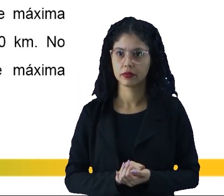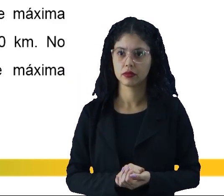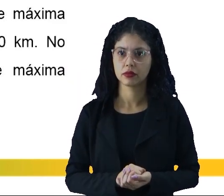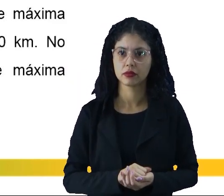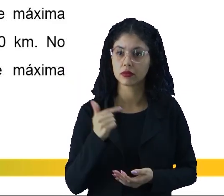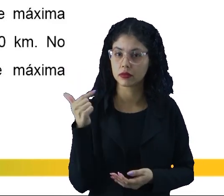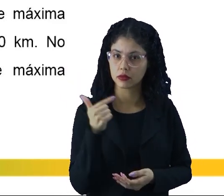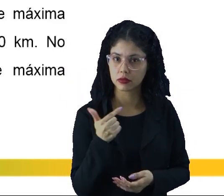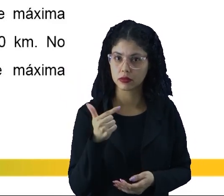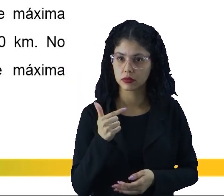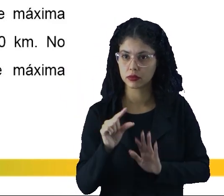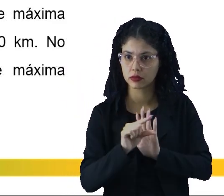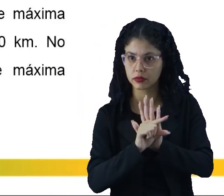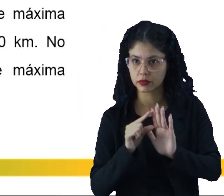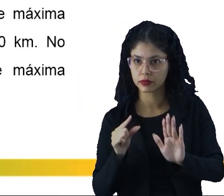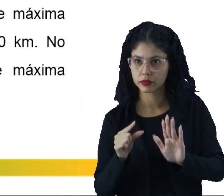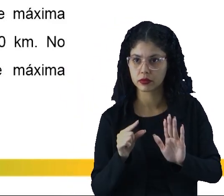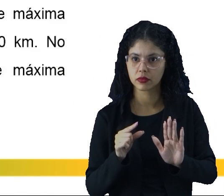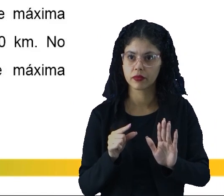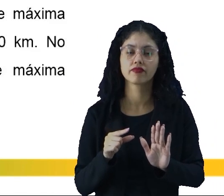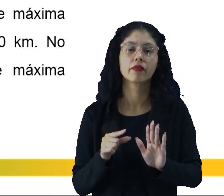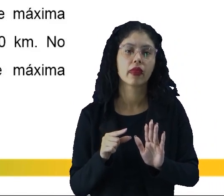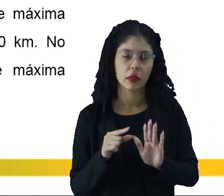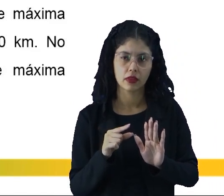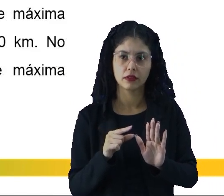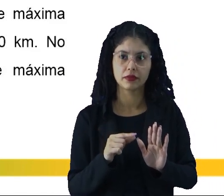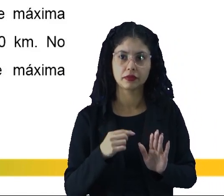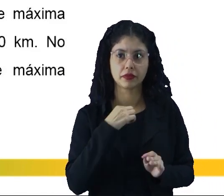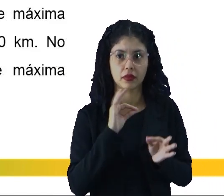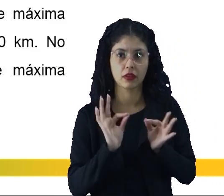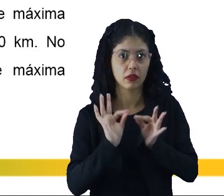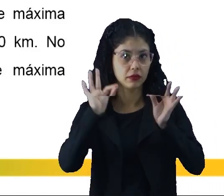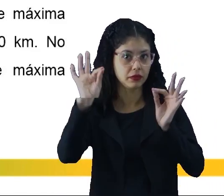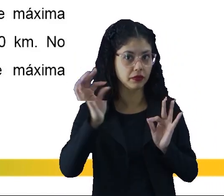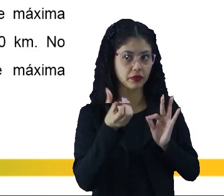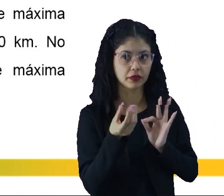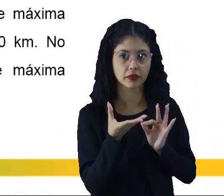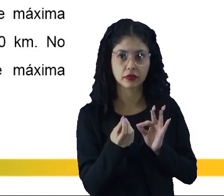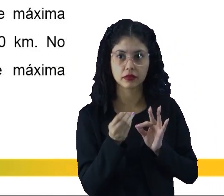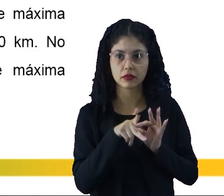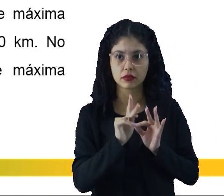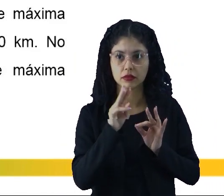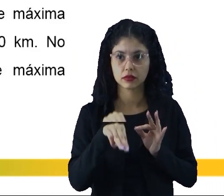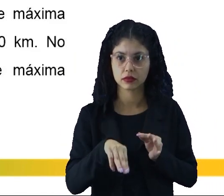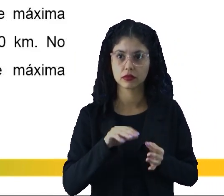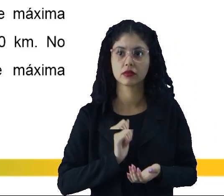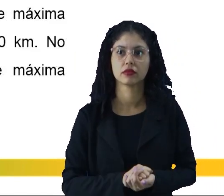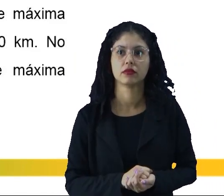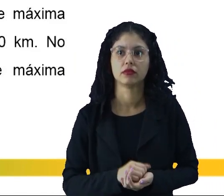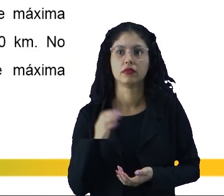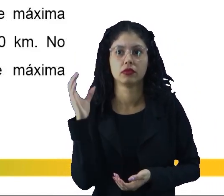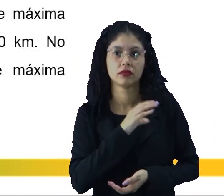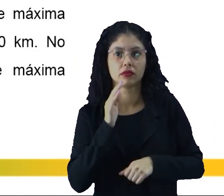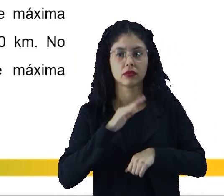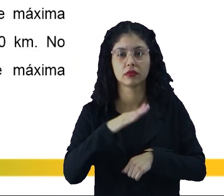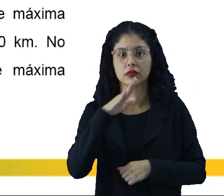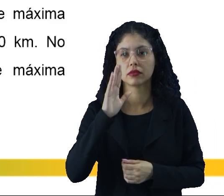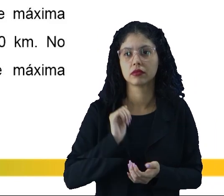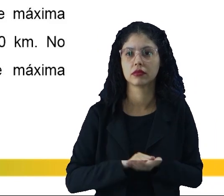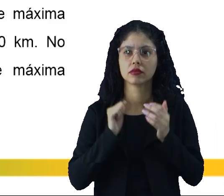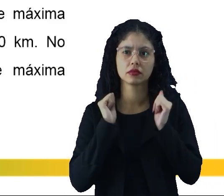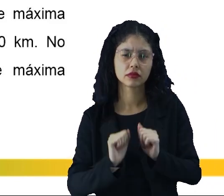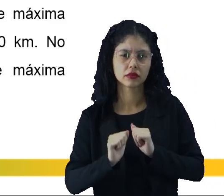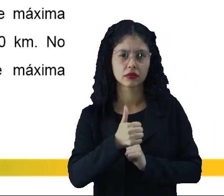km no segundo trecho cujo comprimento vale 60 km a velocidade